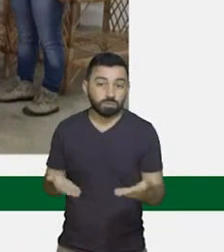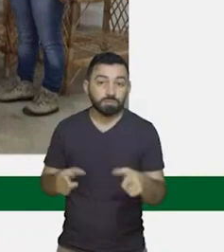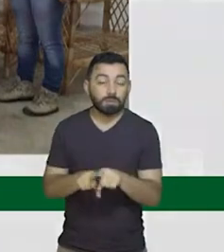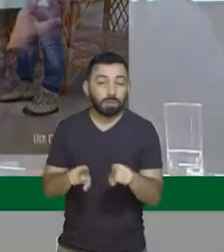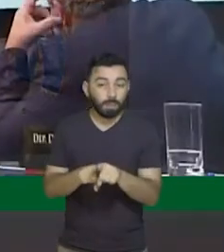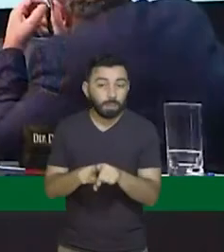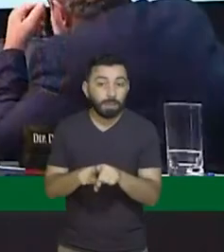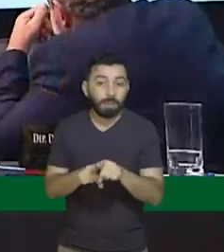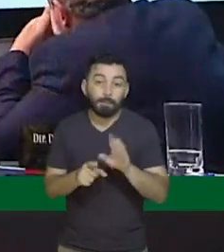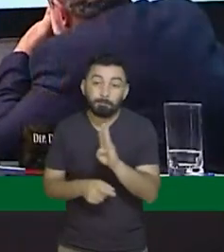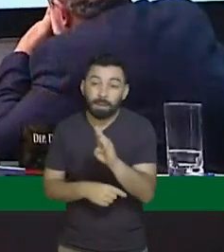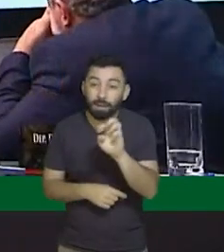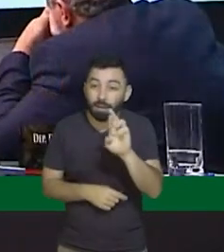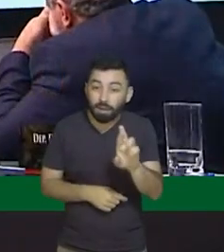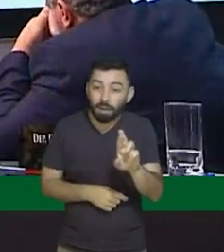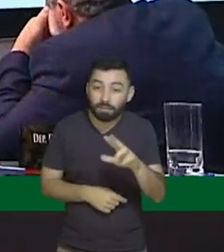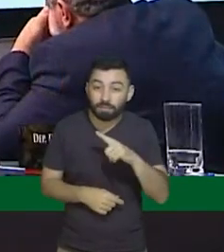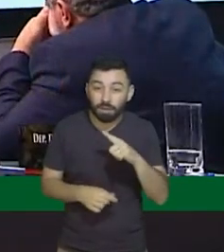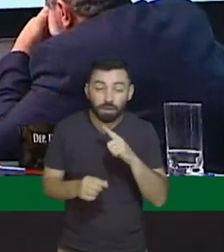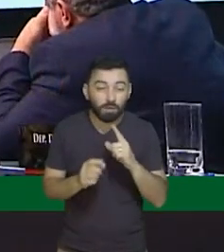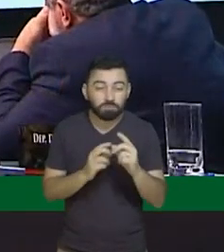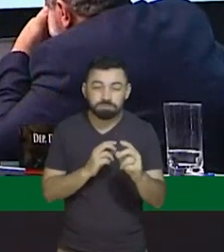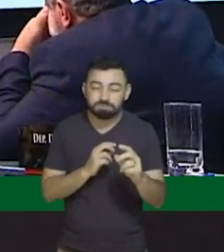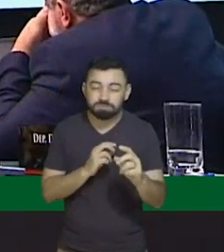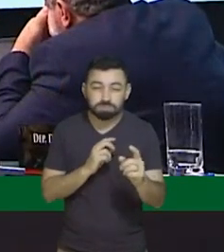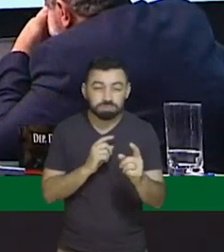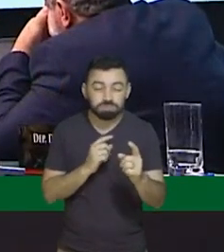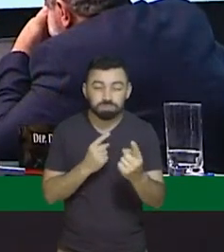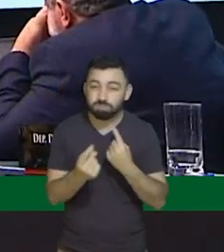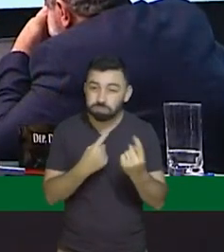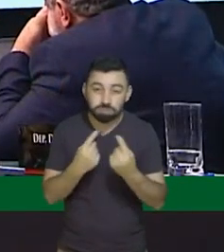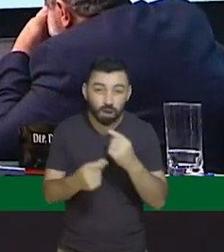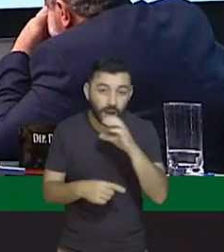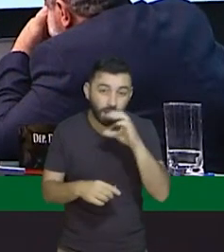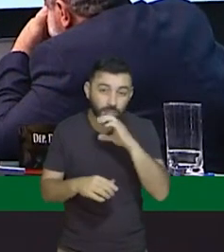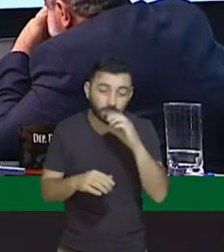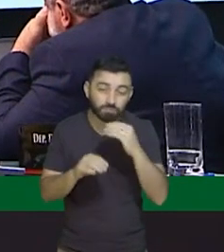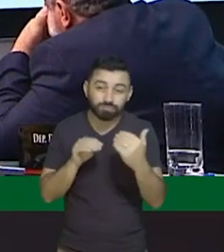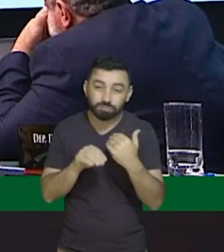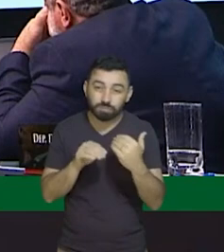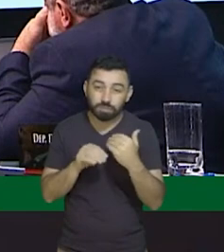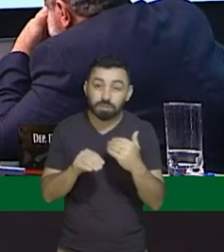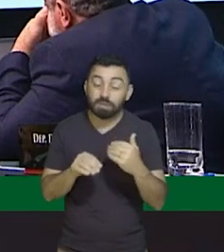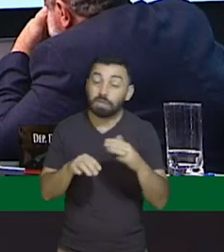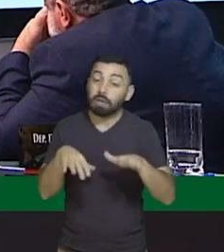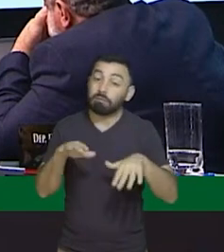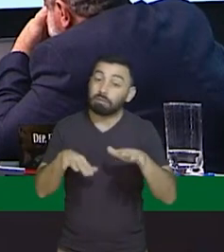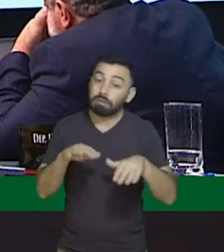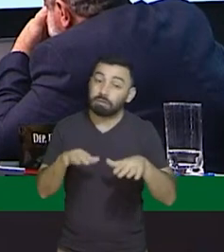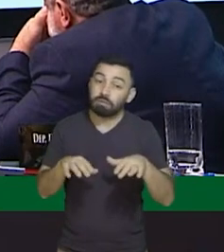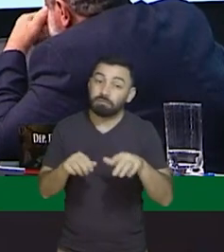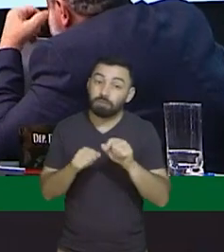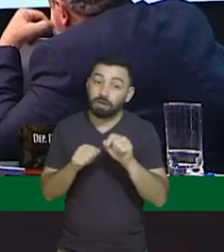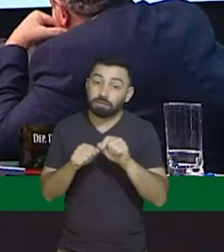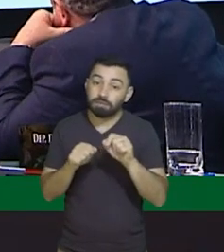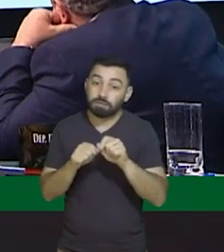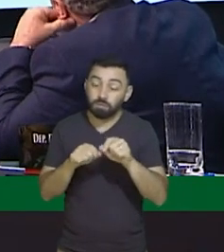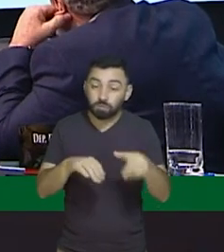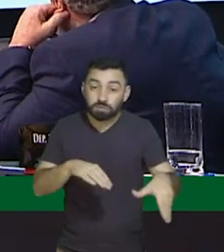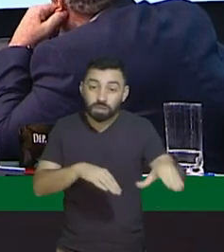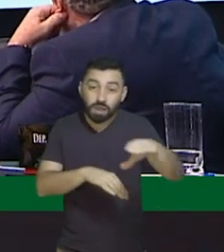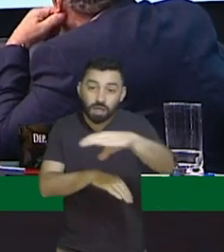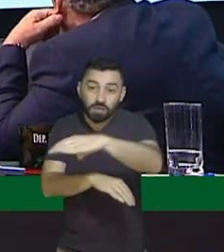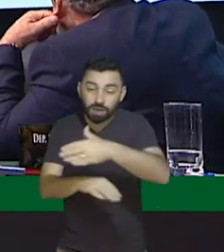nossa BR é muito corrida. Se tivesse como, de repente, um dia fazer um trevo ali, uma